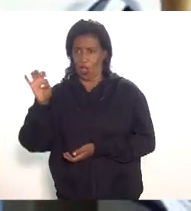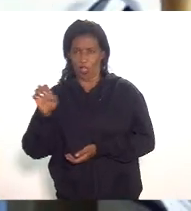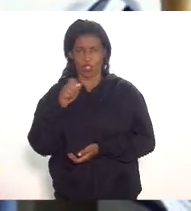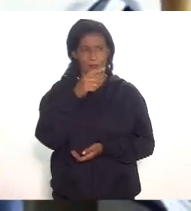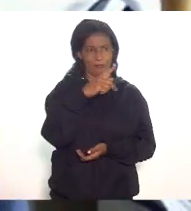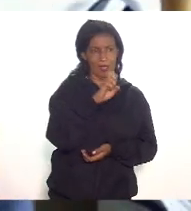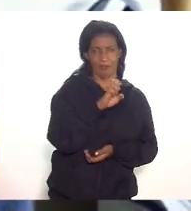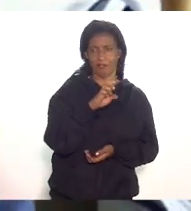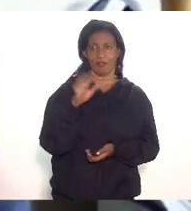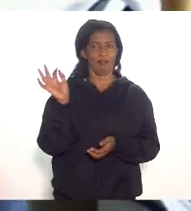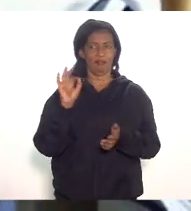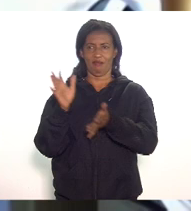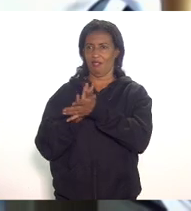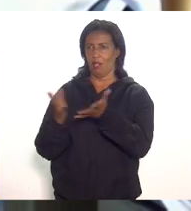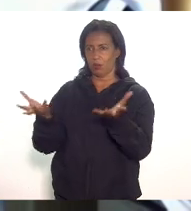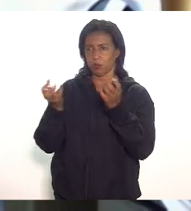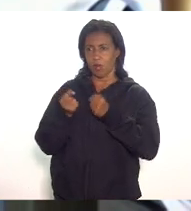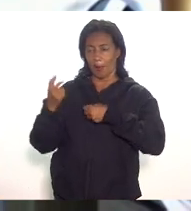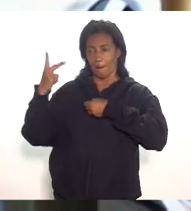a Petrobras